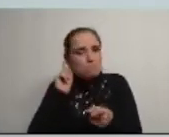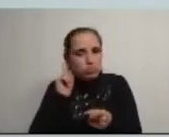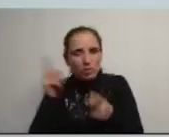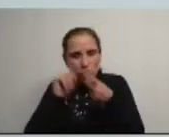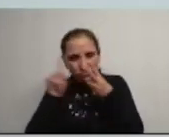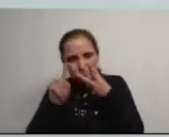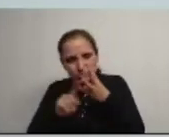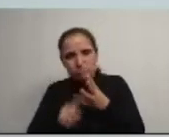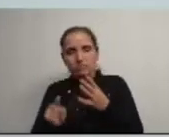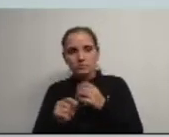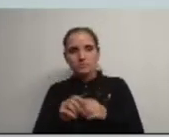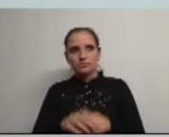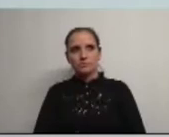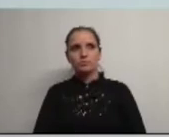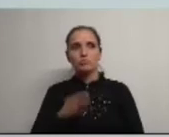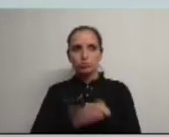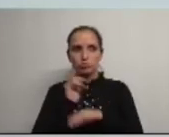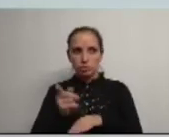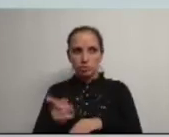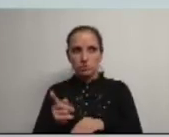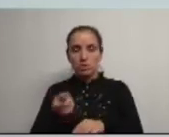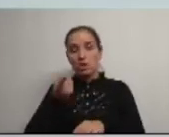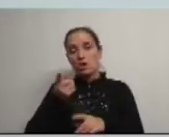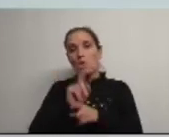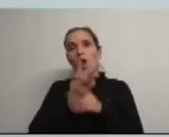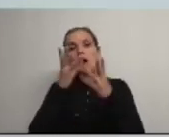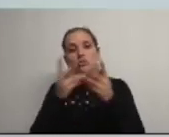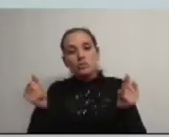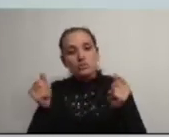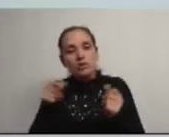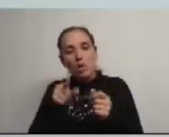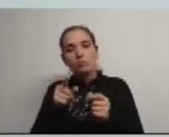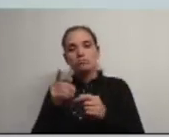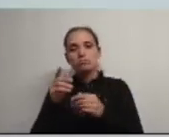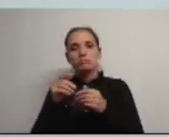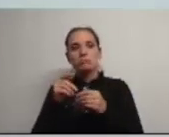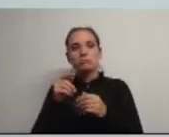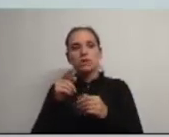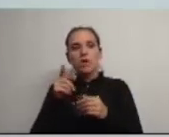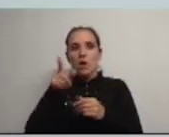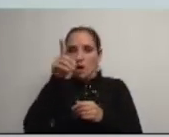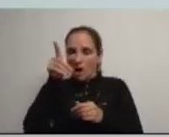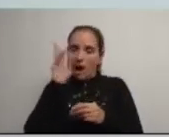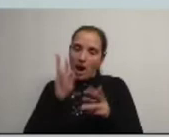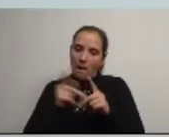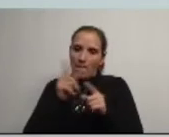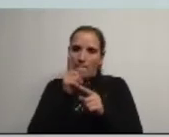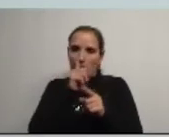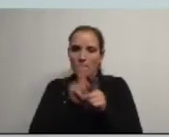a Agda e para o seu desenvolvimento por isso a sua resolução total ou parcial é algo que o executivo não pode